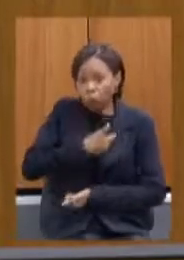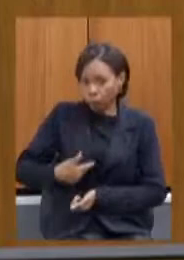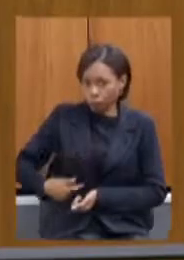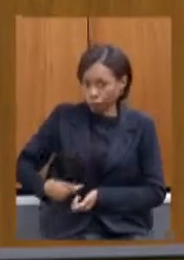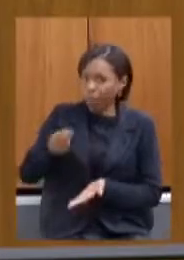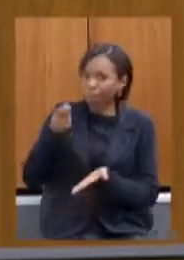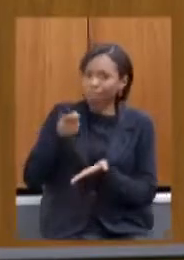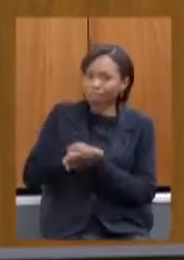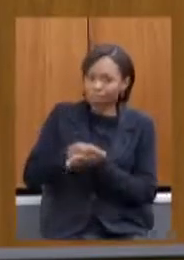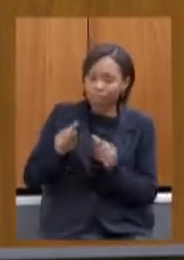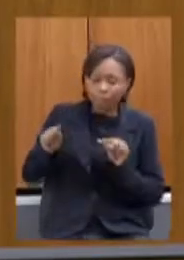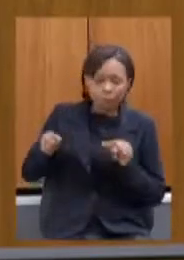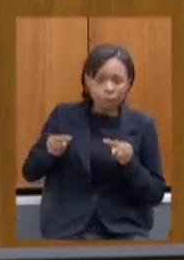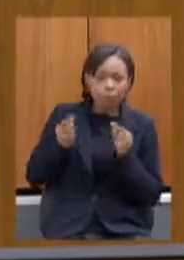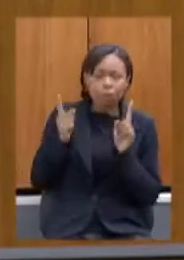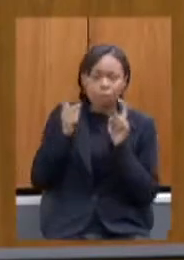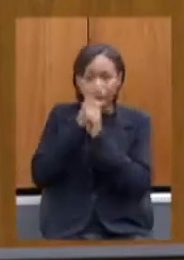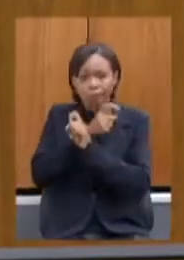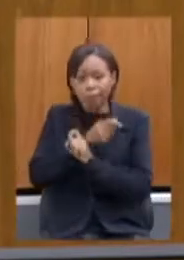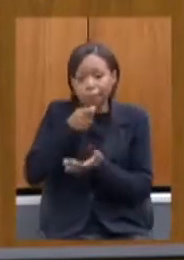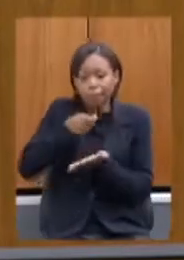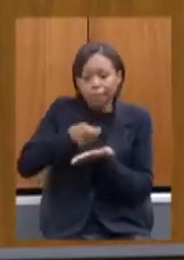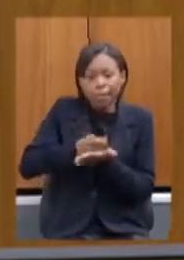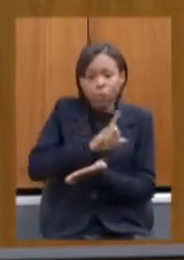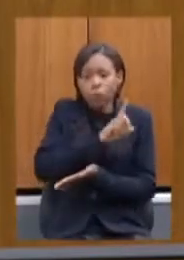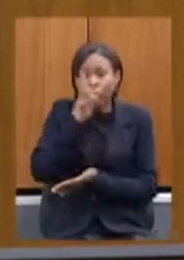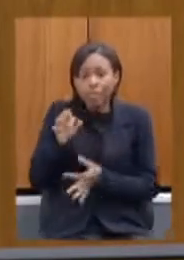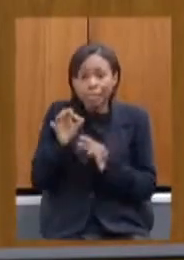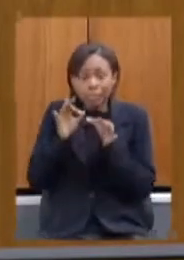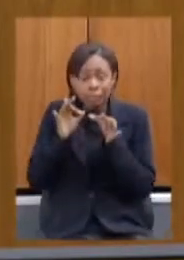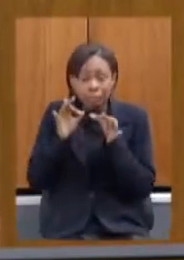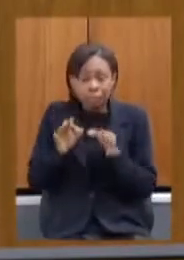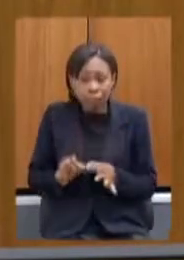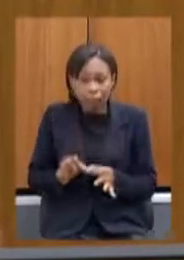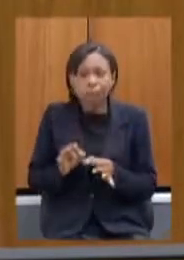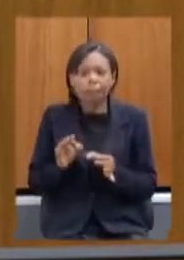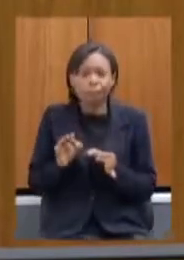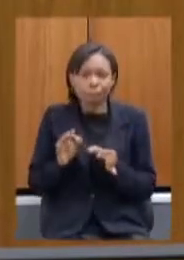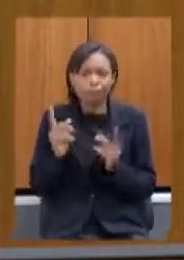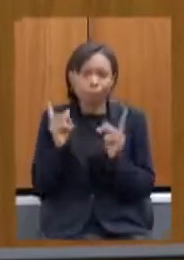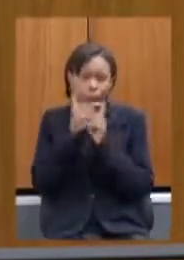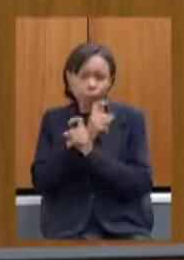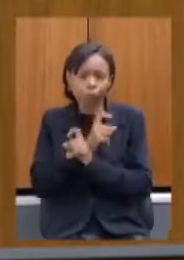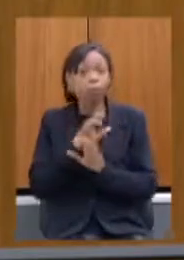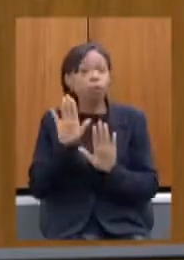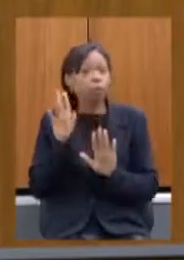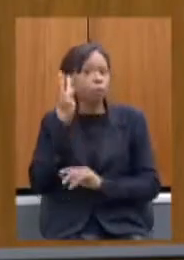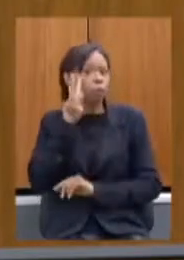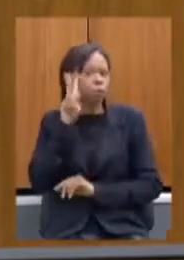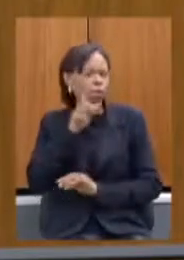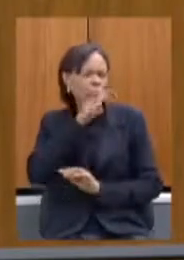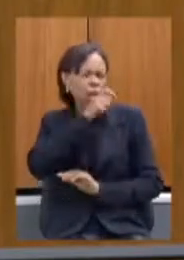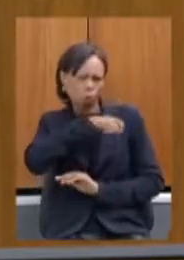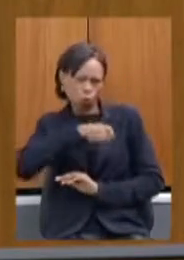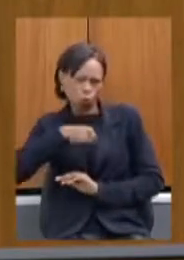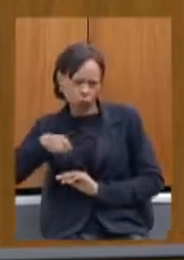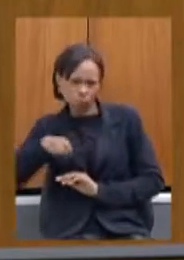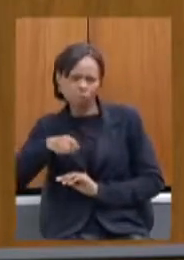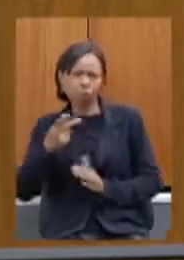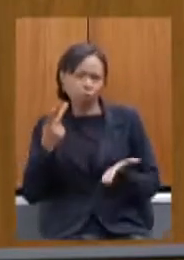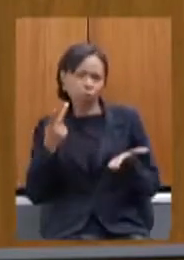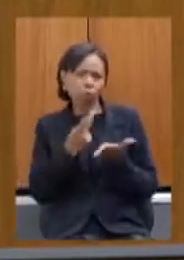para que esse pagamento seja feito em dia até o quinto dia útil lembrando que alguns meses houve